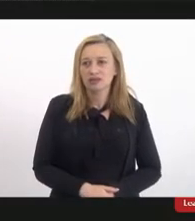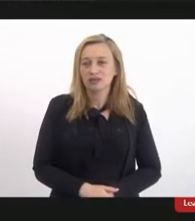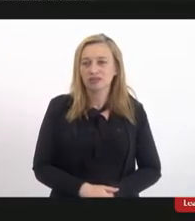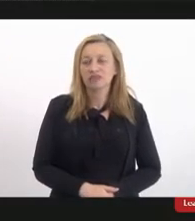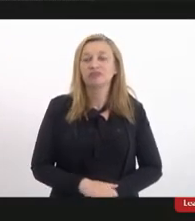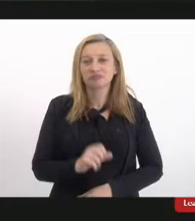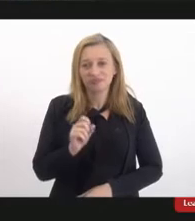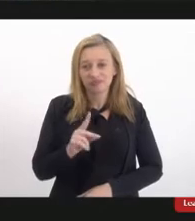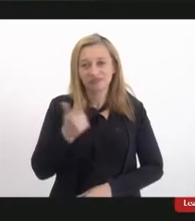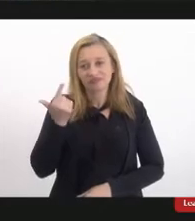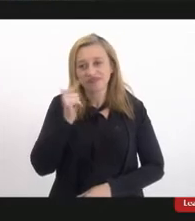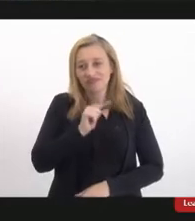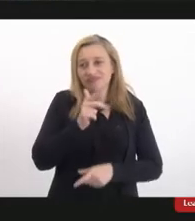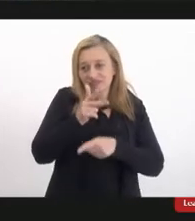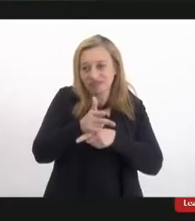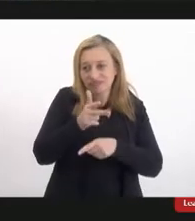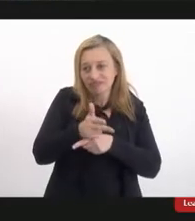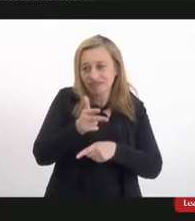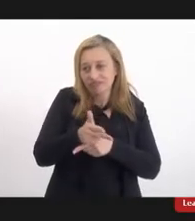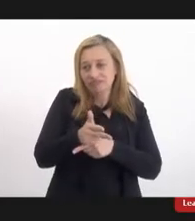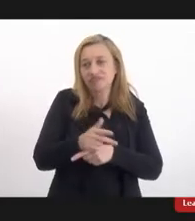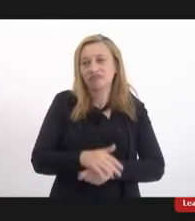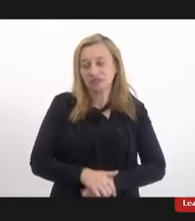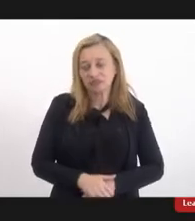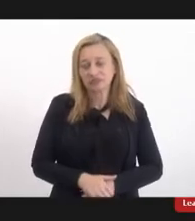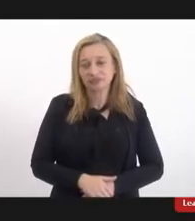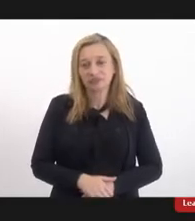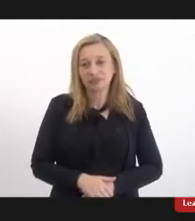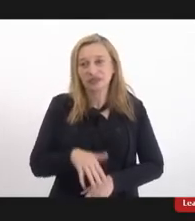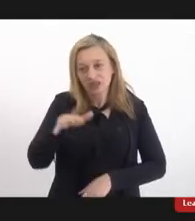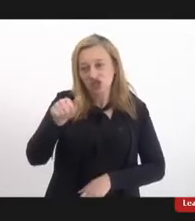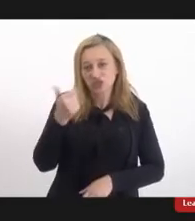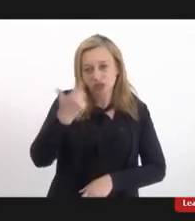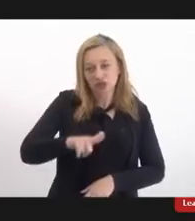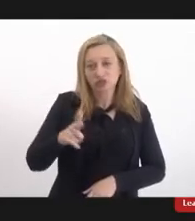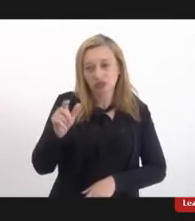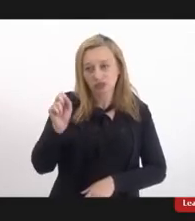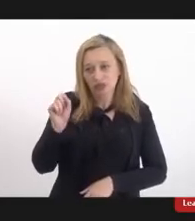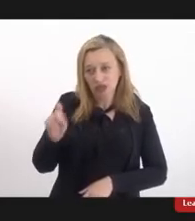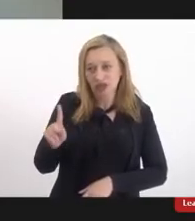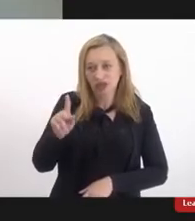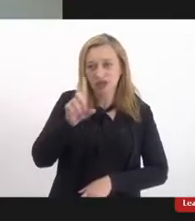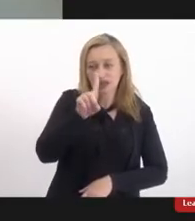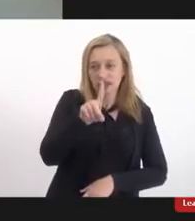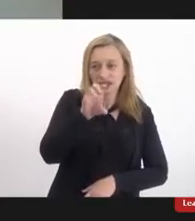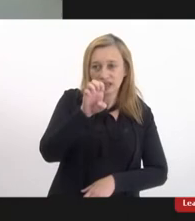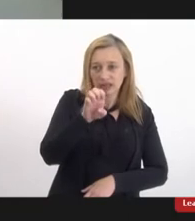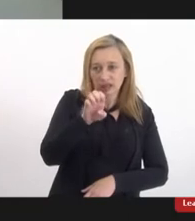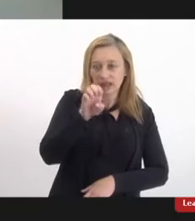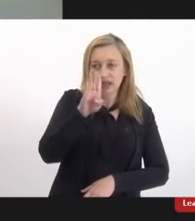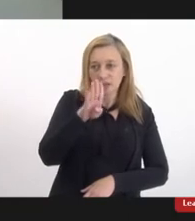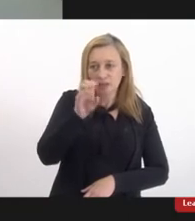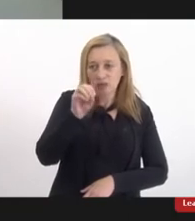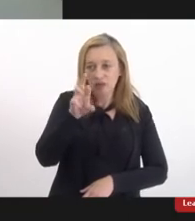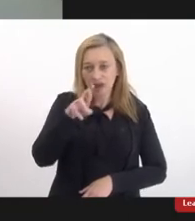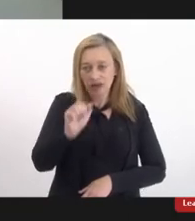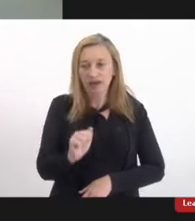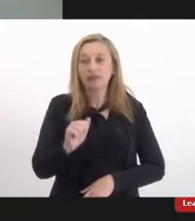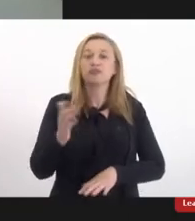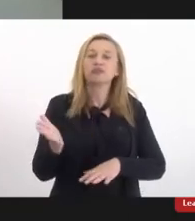se conseguir passar o vídeo a gente chama de novo tá Débora? tá ok então gente a gente